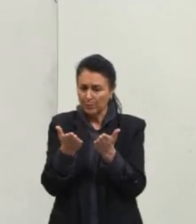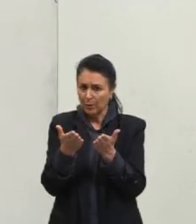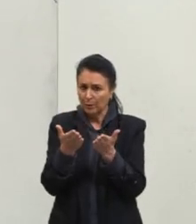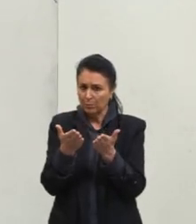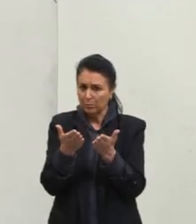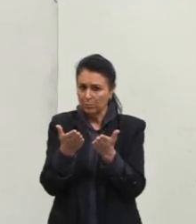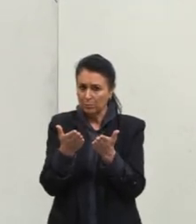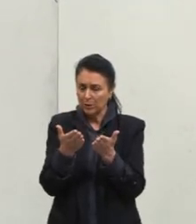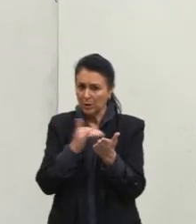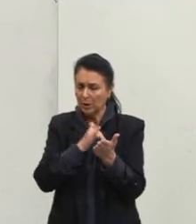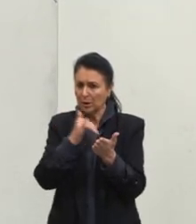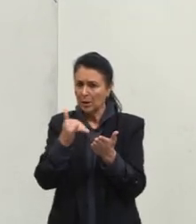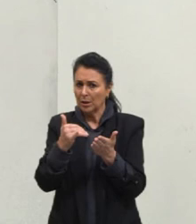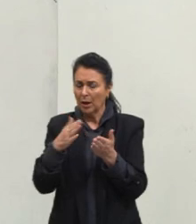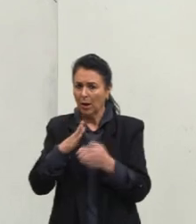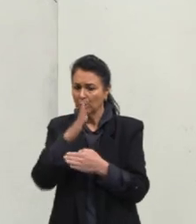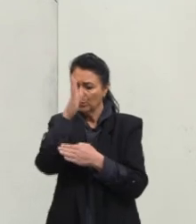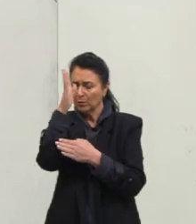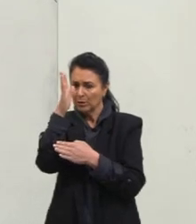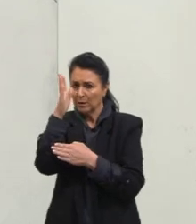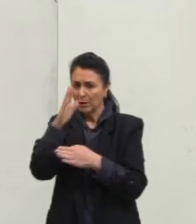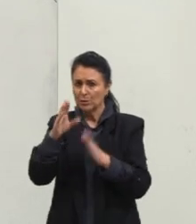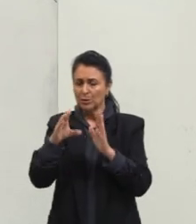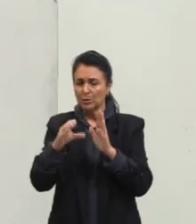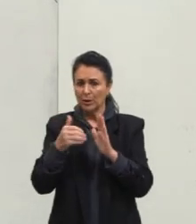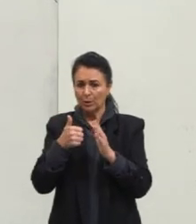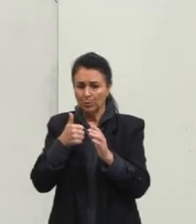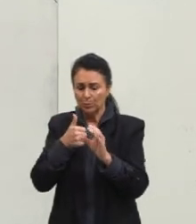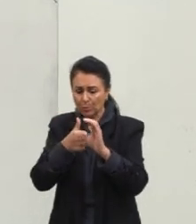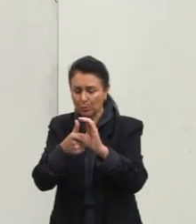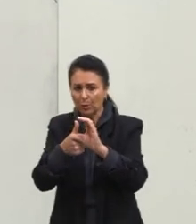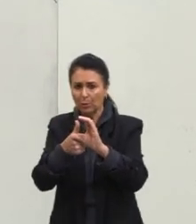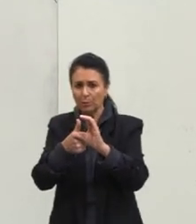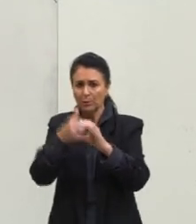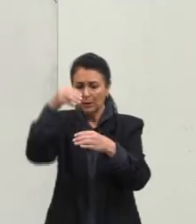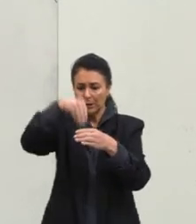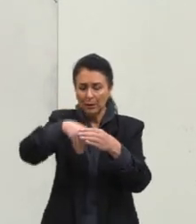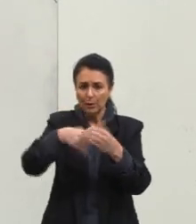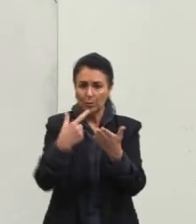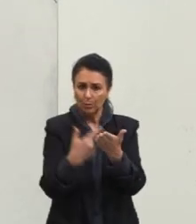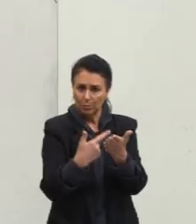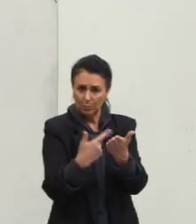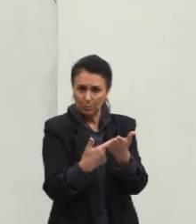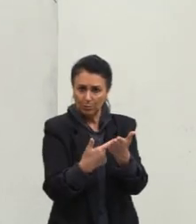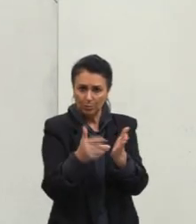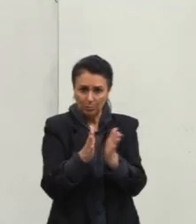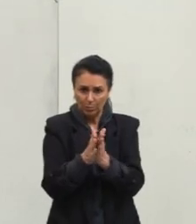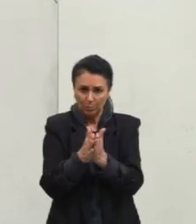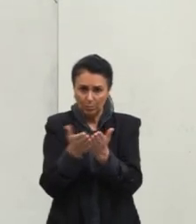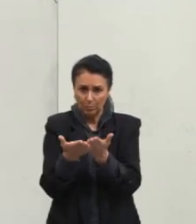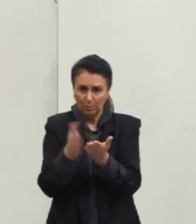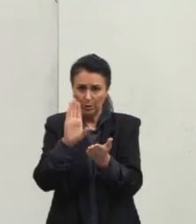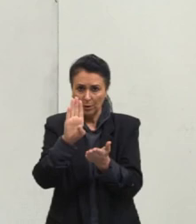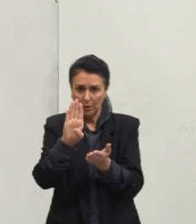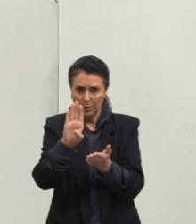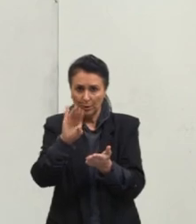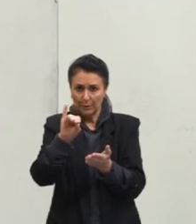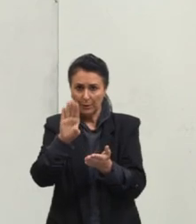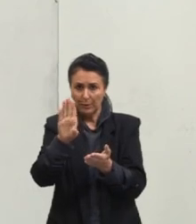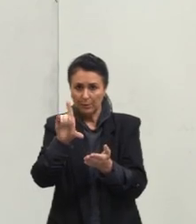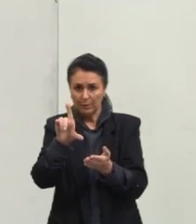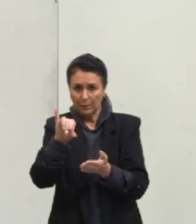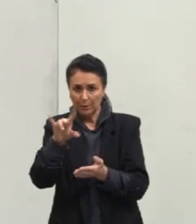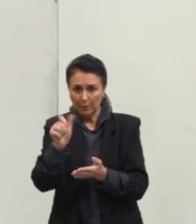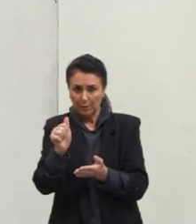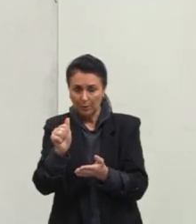do cristão, na verdade, está nas Escrituras, está na Bíblia. E o que que acontecia na época? A Bíblia, ela estava em